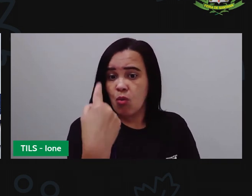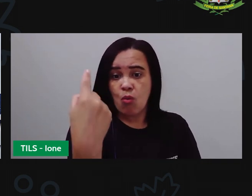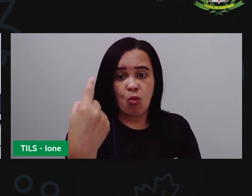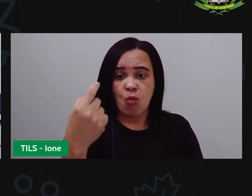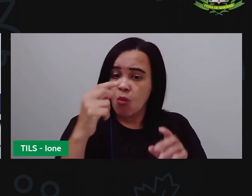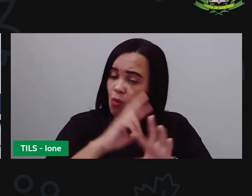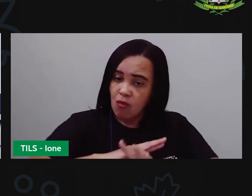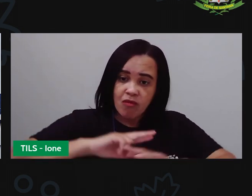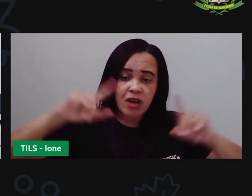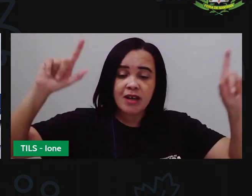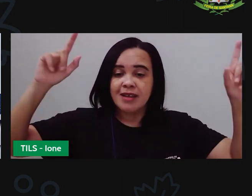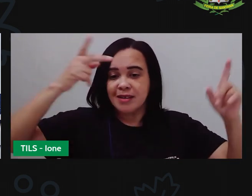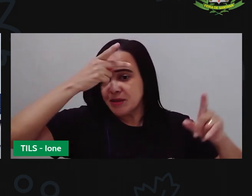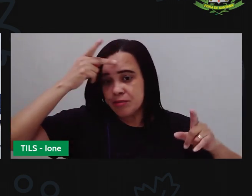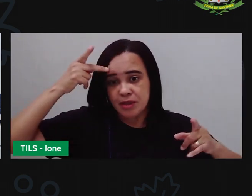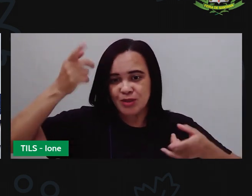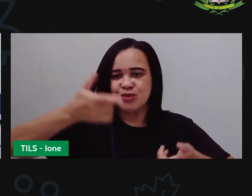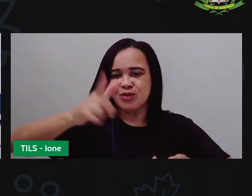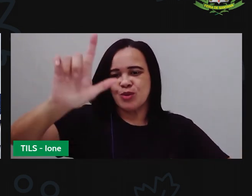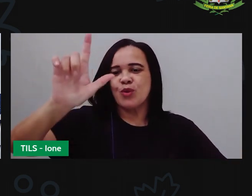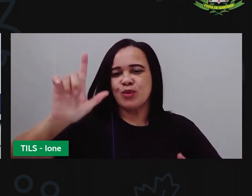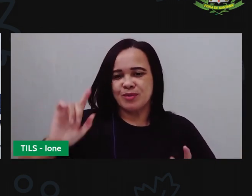que estão ao seu redor tá